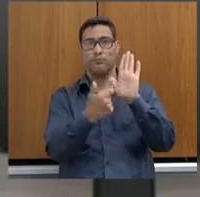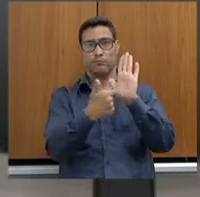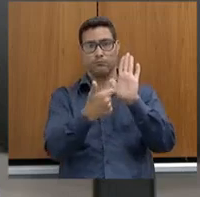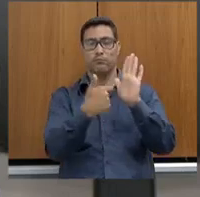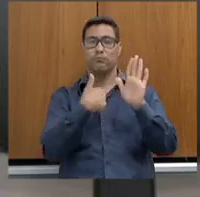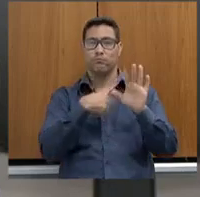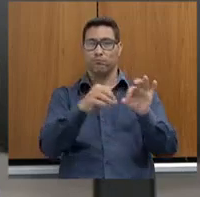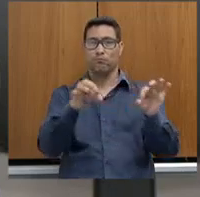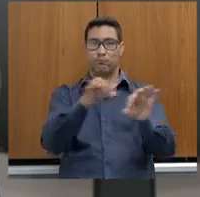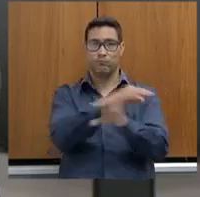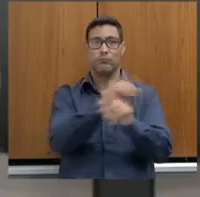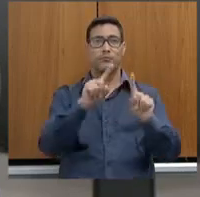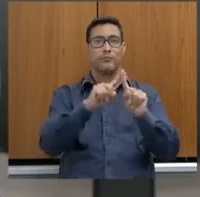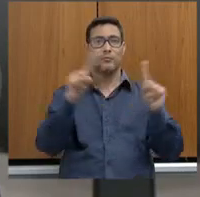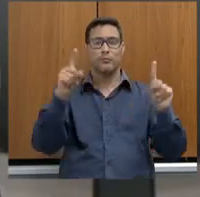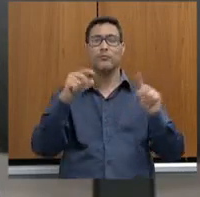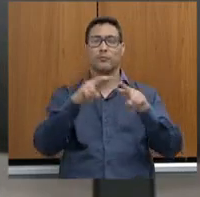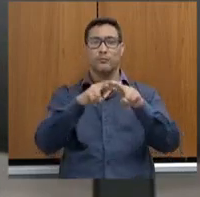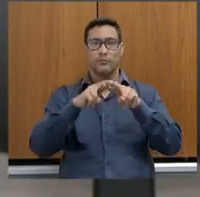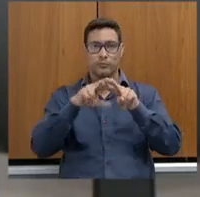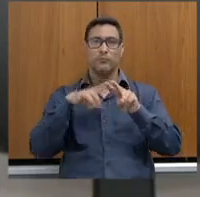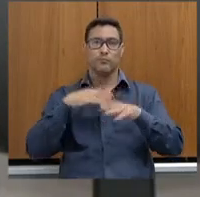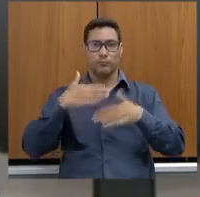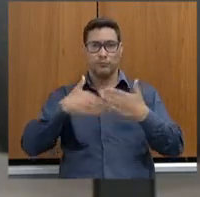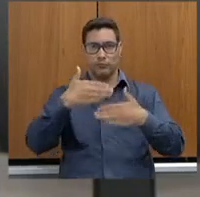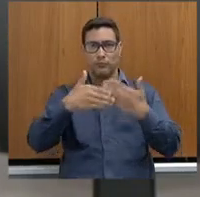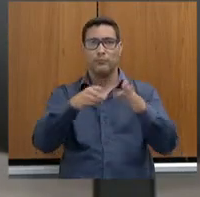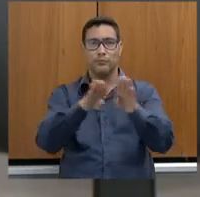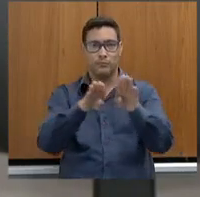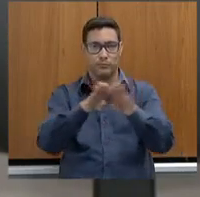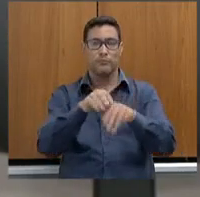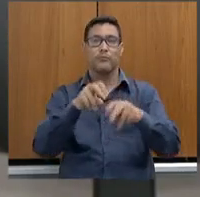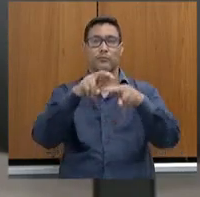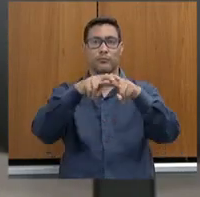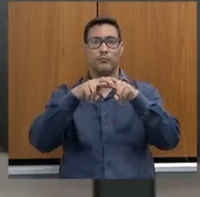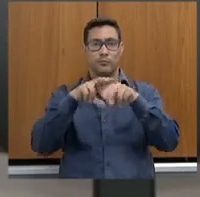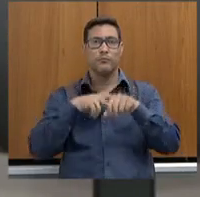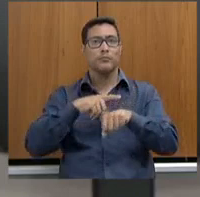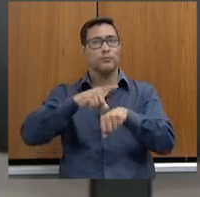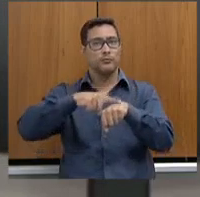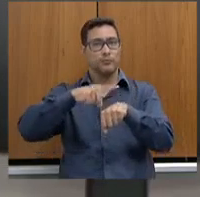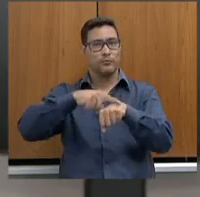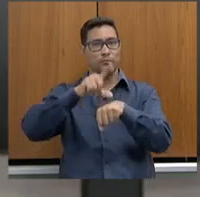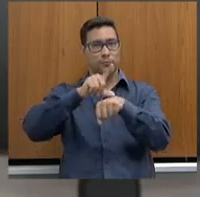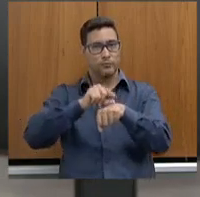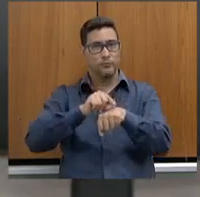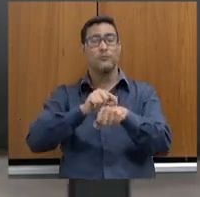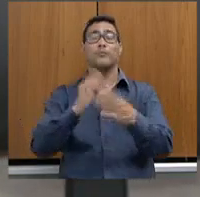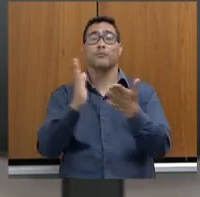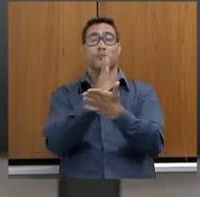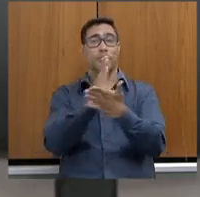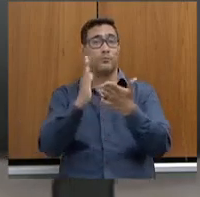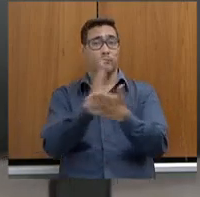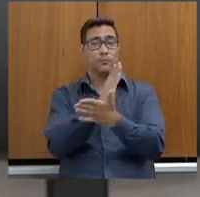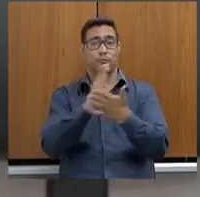mas pela dinâmica do trabalho, pelo prazo, alguns ainda ficaram sem